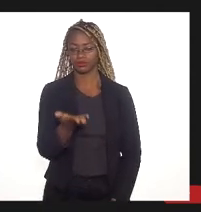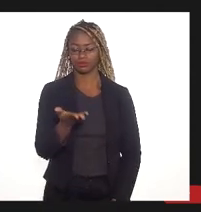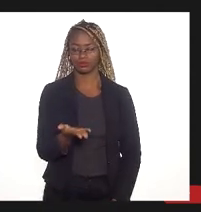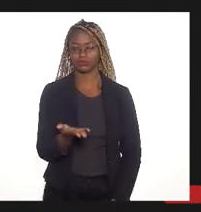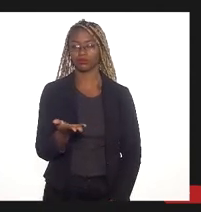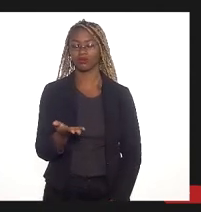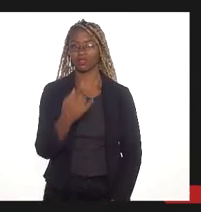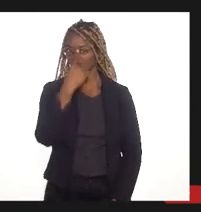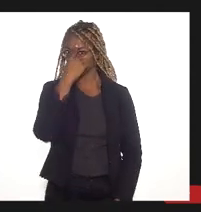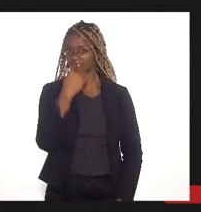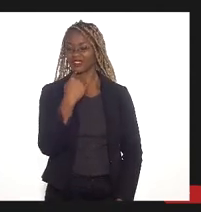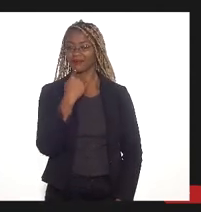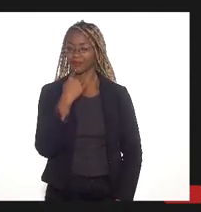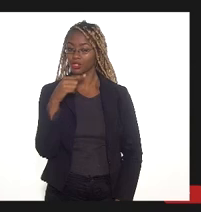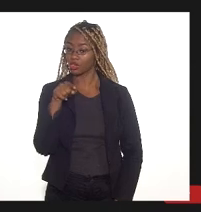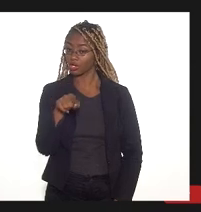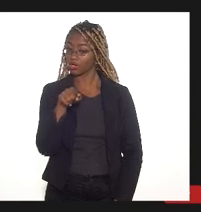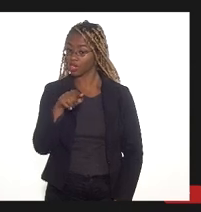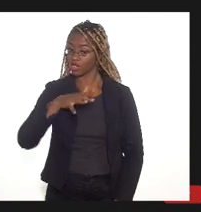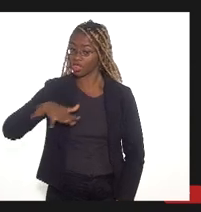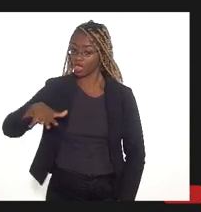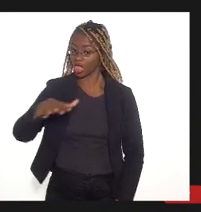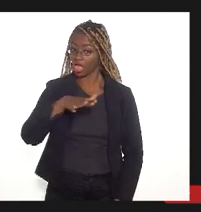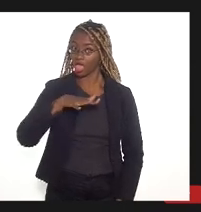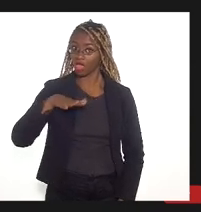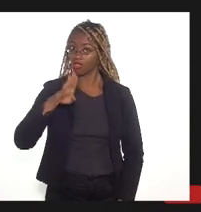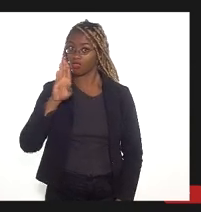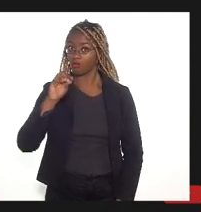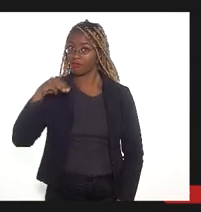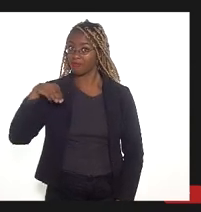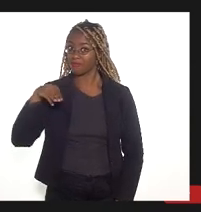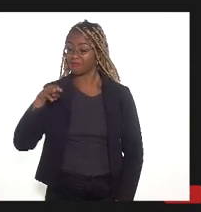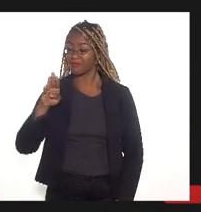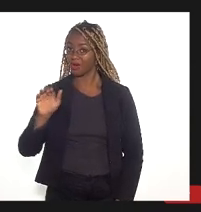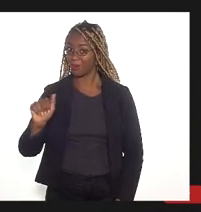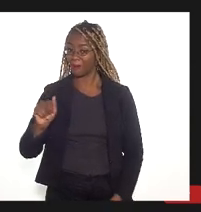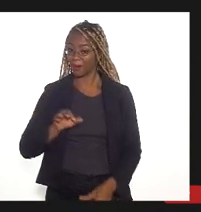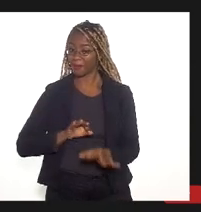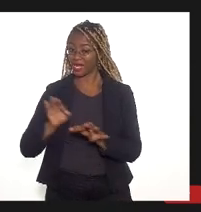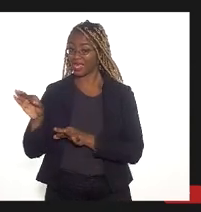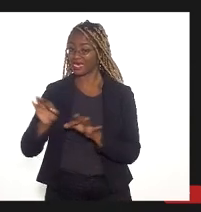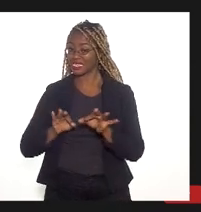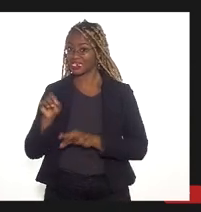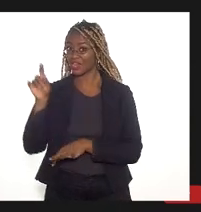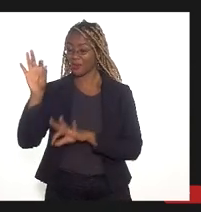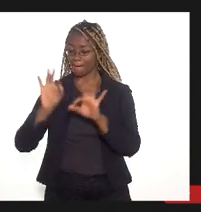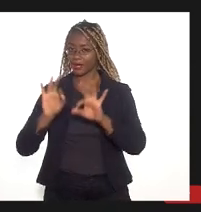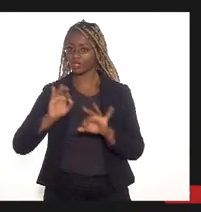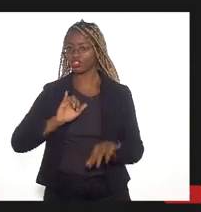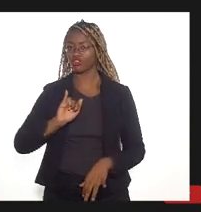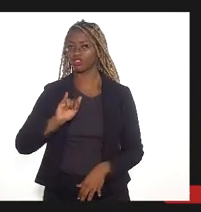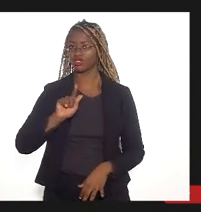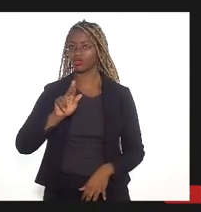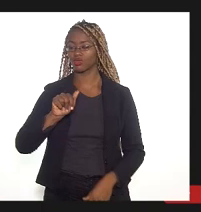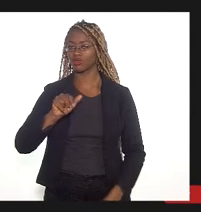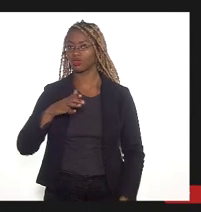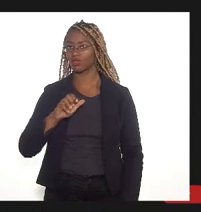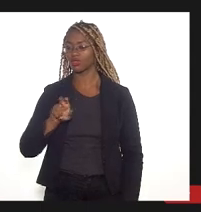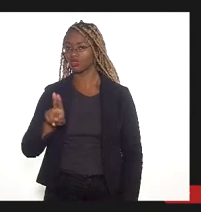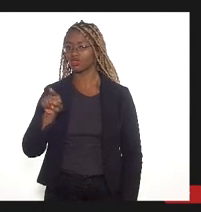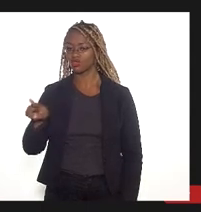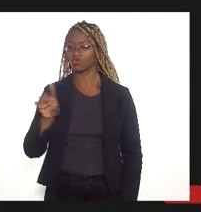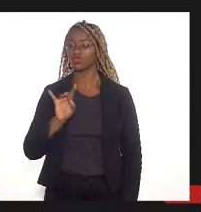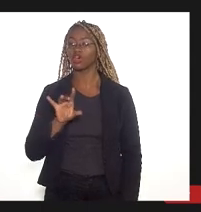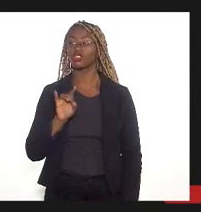Aí uma imagem do Campo do Bomba do INEA, quando planejava na área, no Projeto Iguaçu, fez essa imagem que tinha a